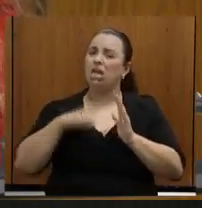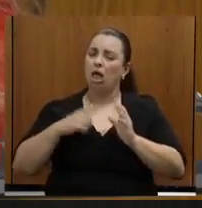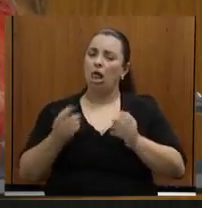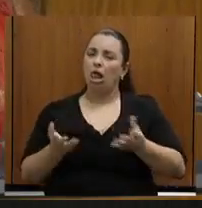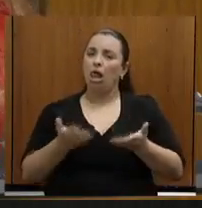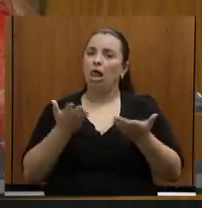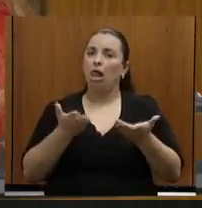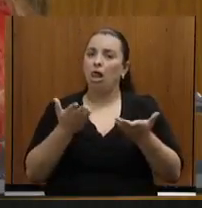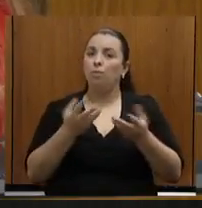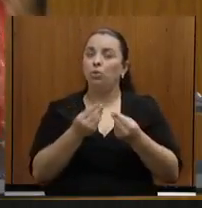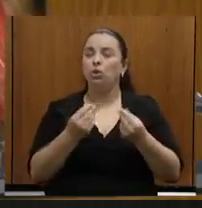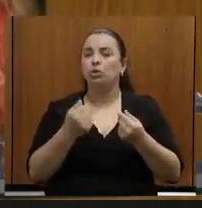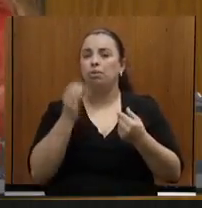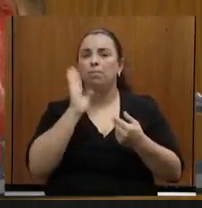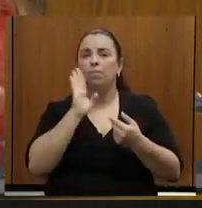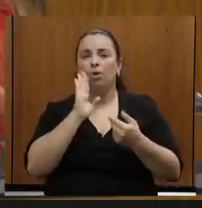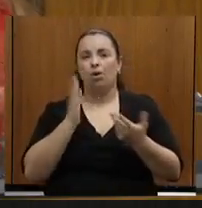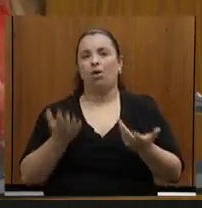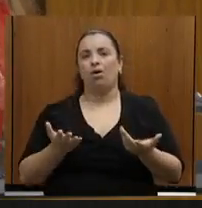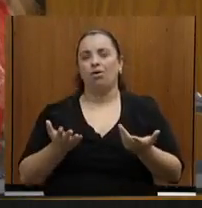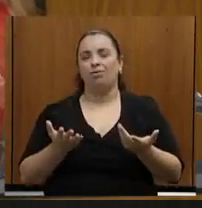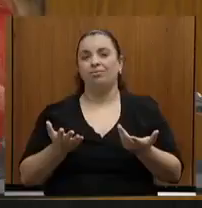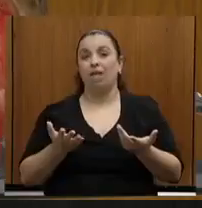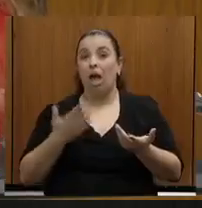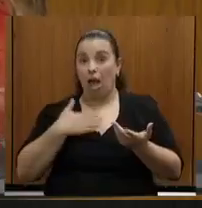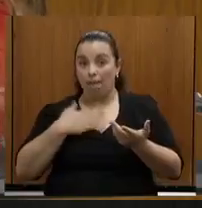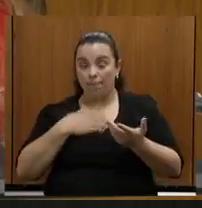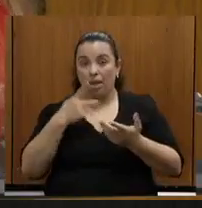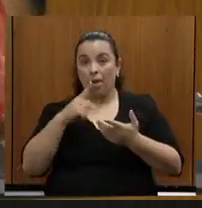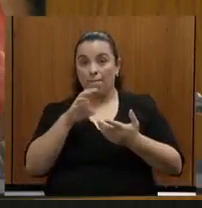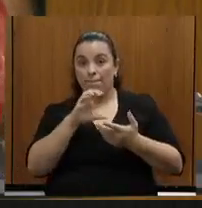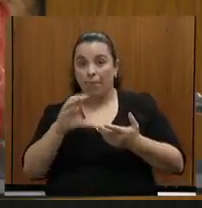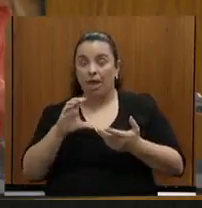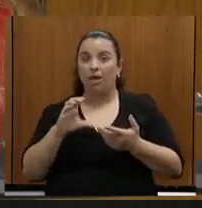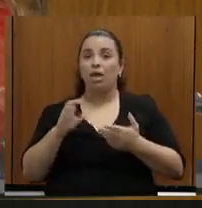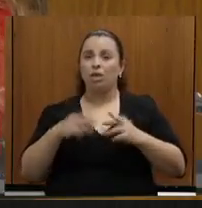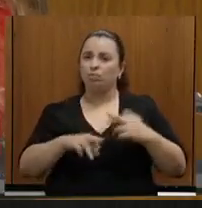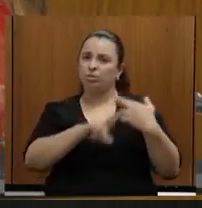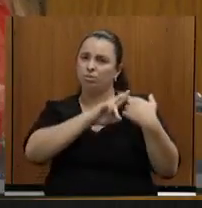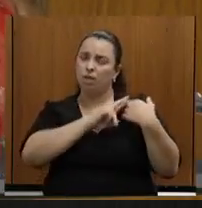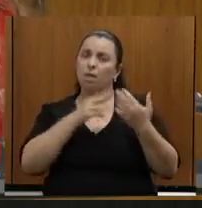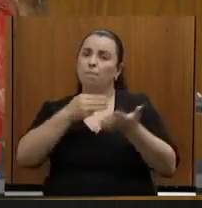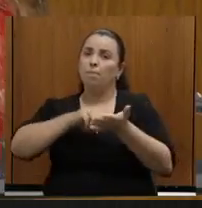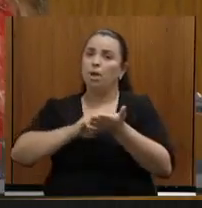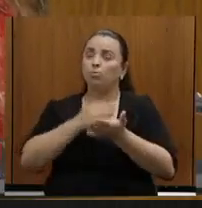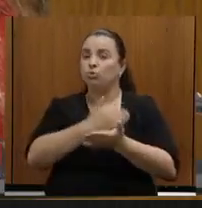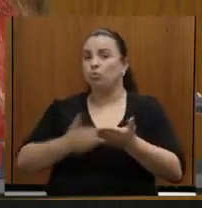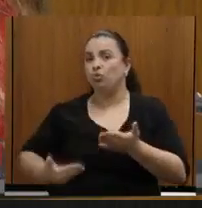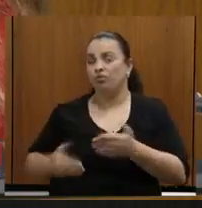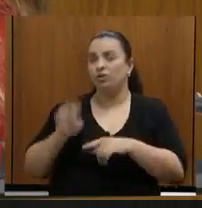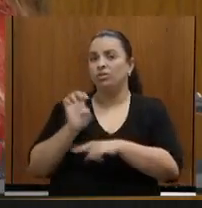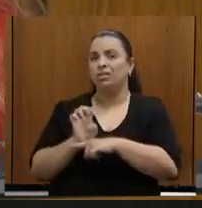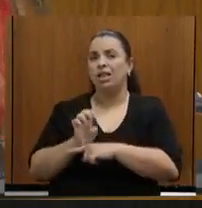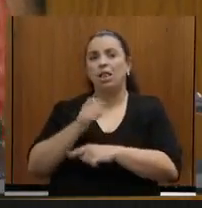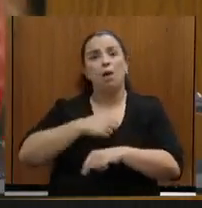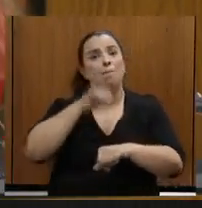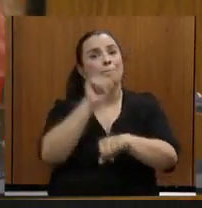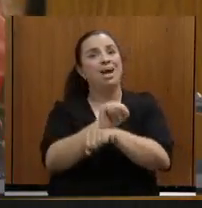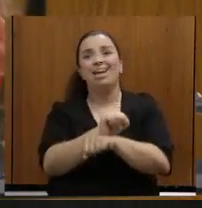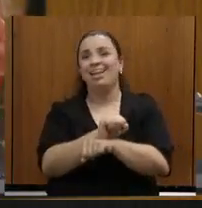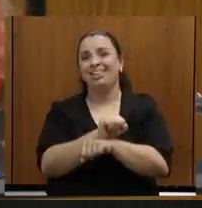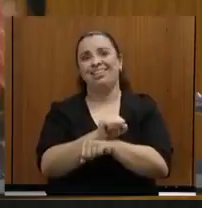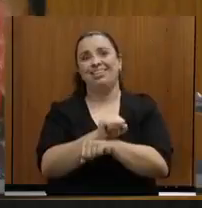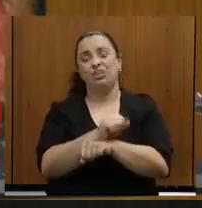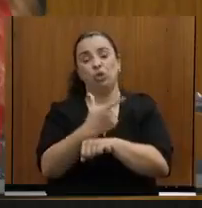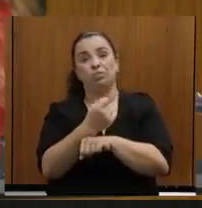muita coisa bacana. As minhas PECs, que têm sob responsabilidade membros do governo do Estado, estão paradas desde 2019. Se nós